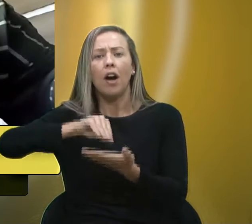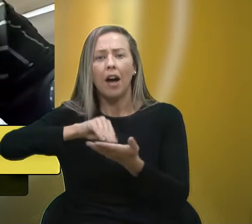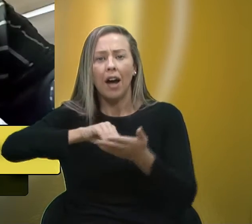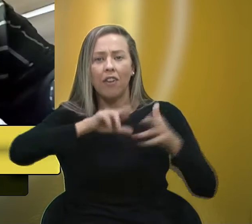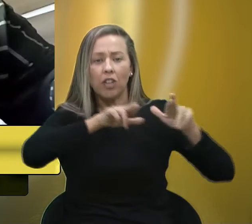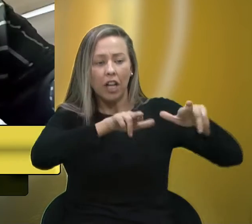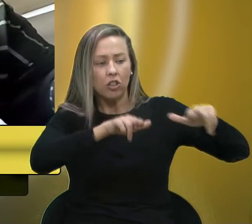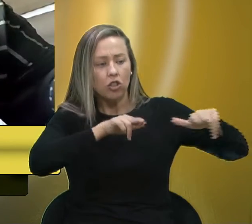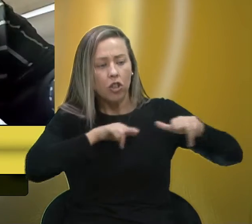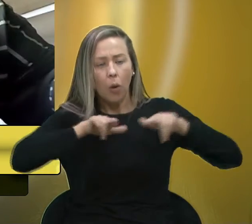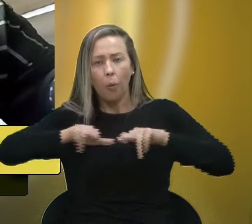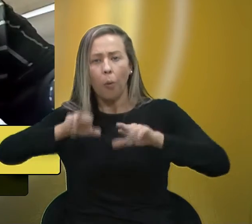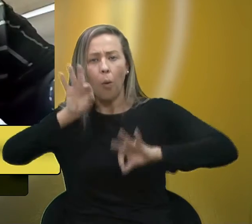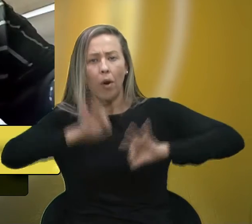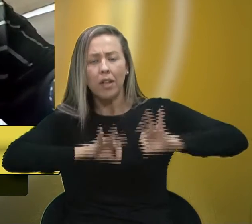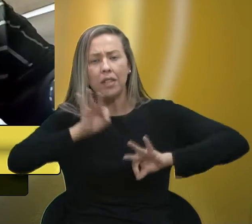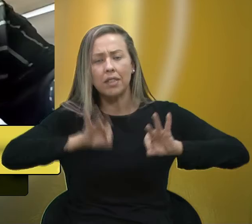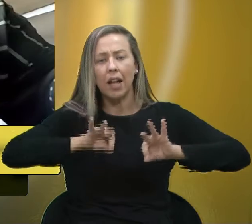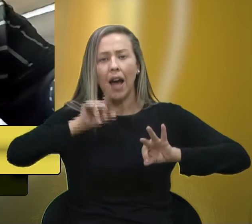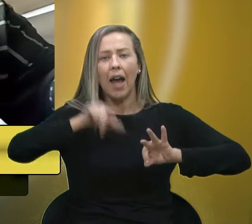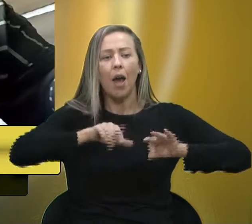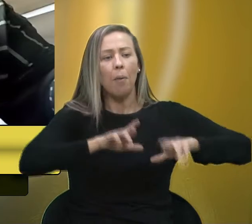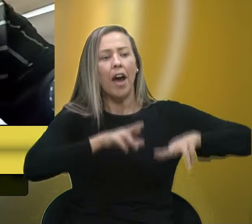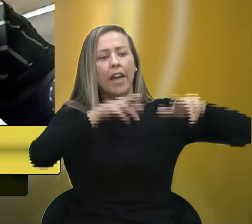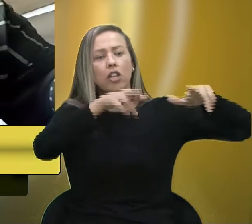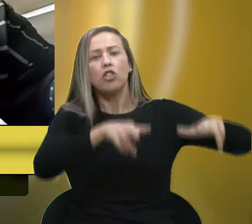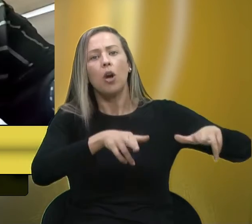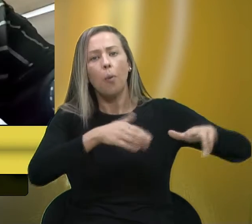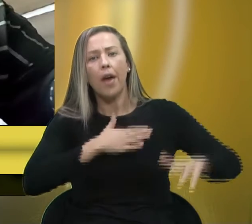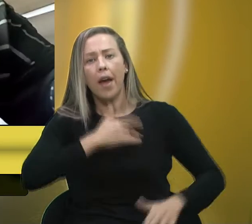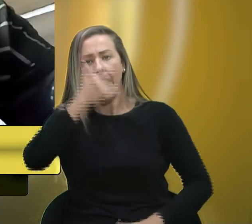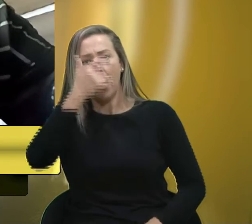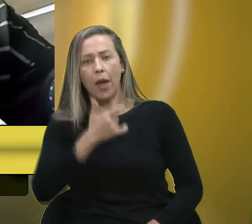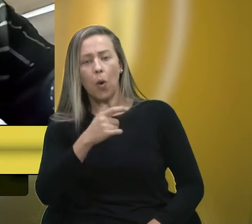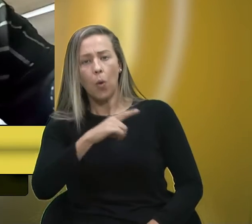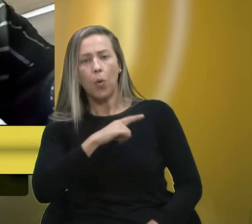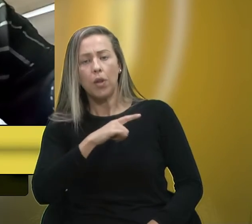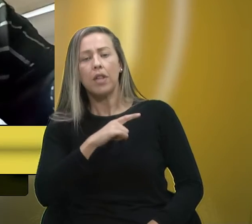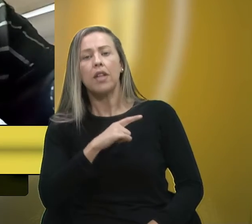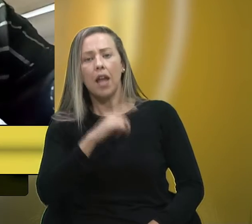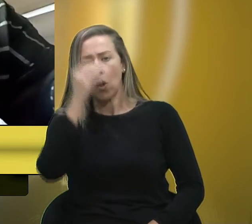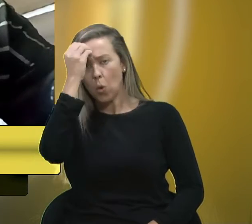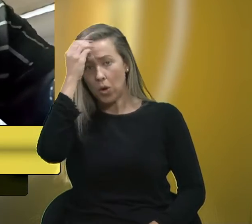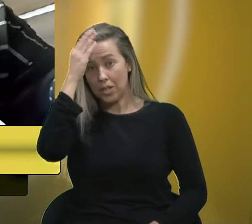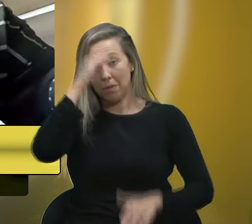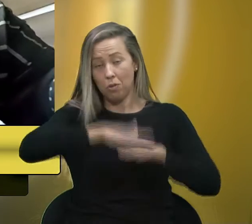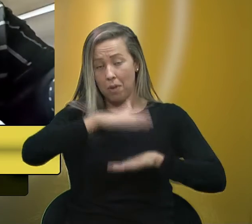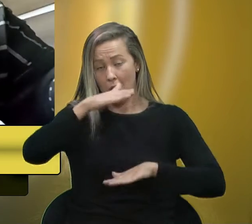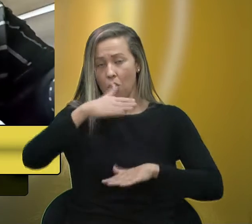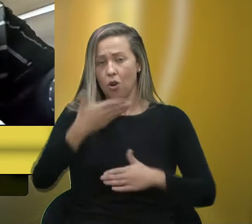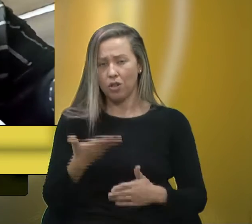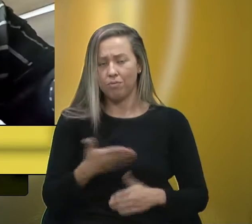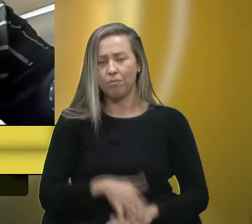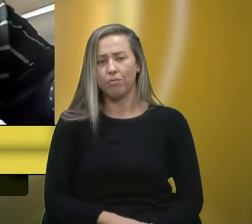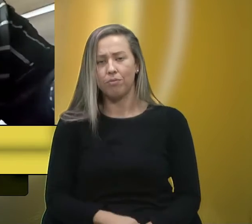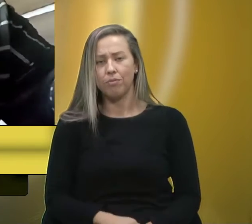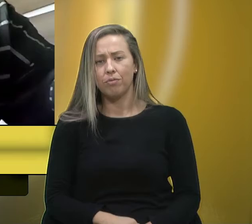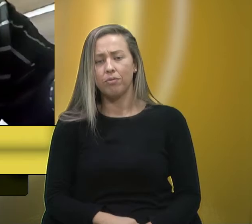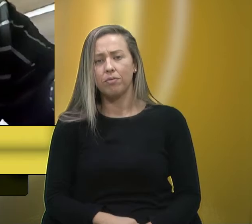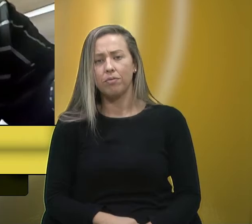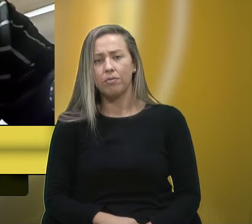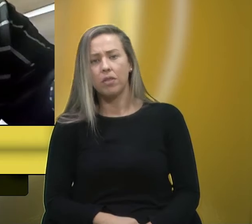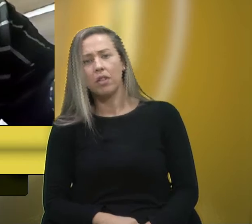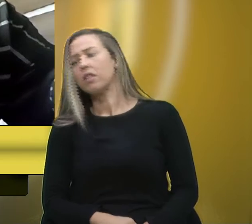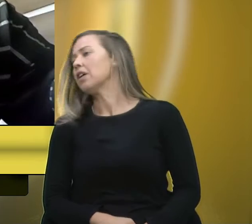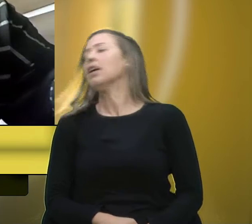isso porque é uma região onde eu tenho algum conhecimento maior. Uma